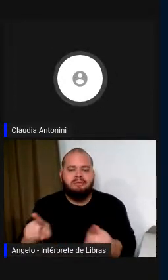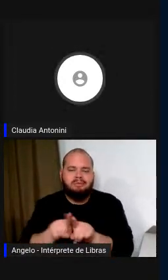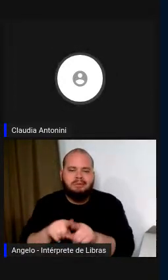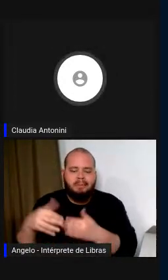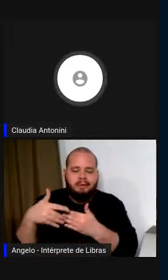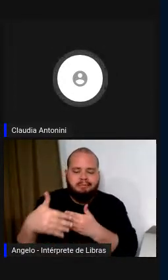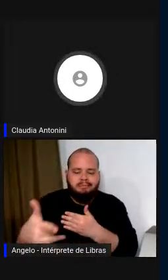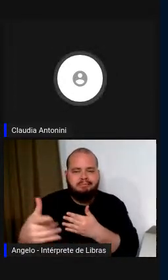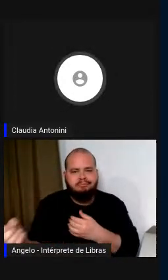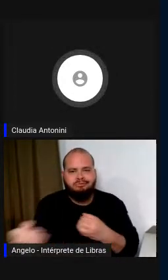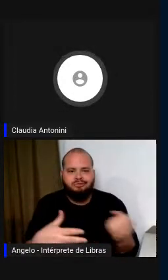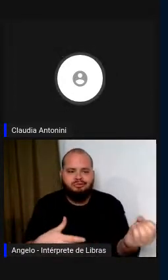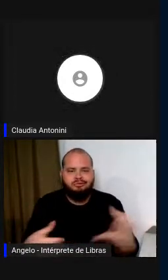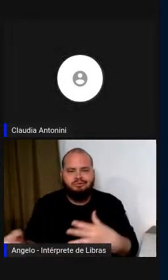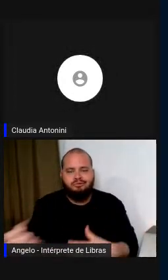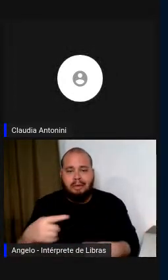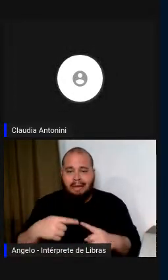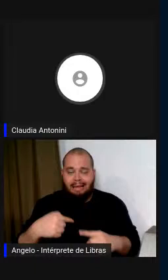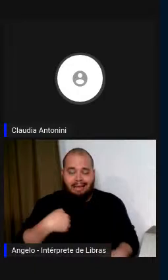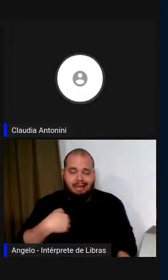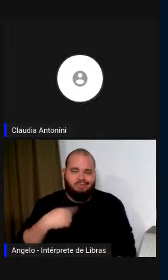dificilmente consigo imaginar